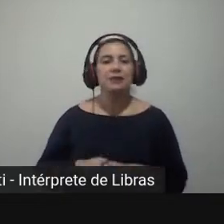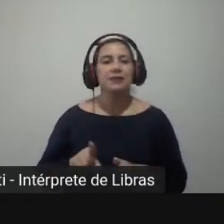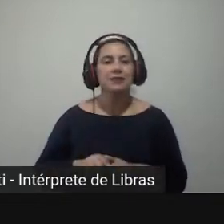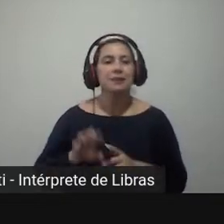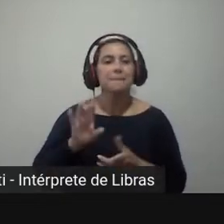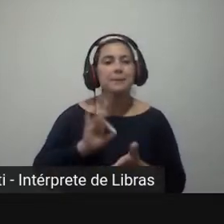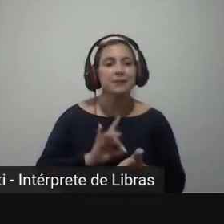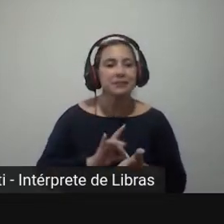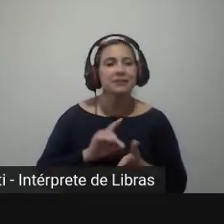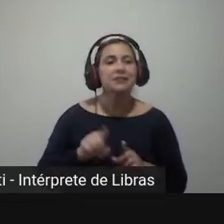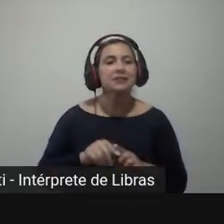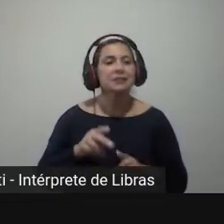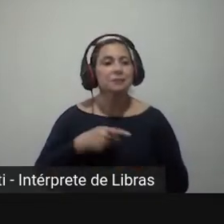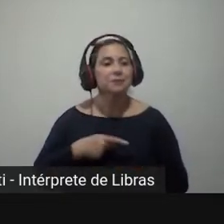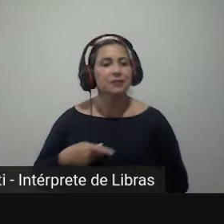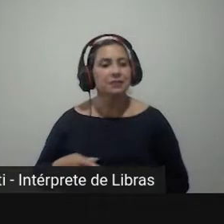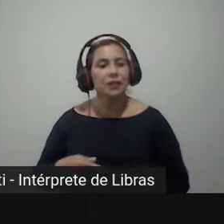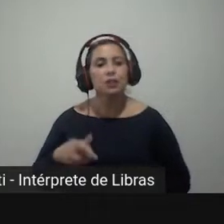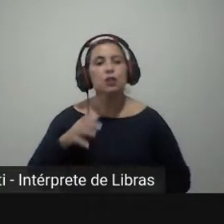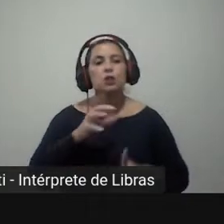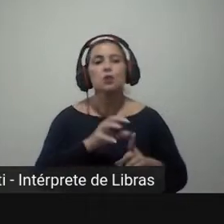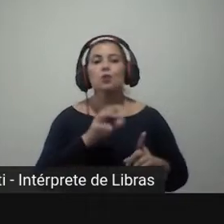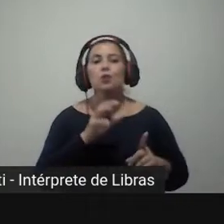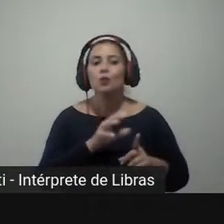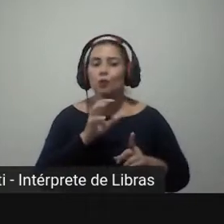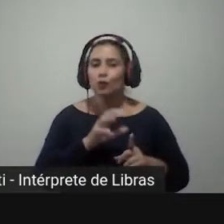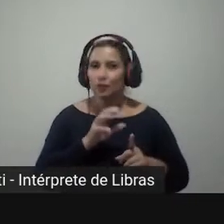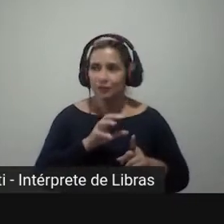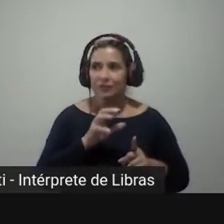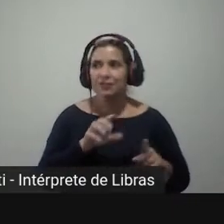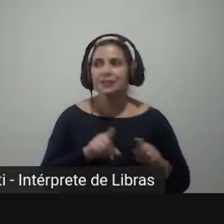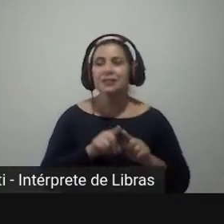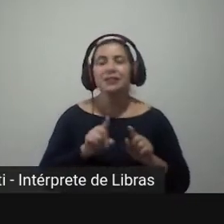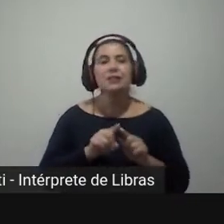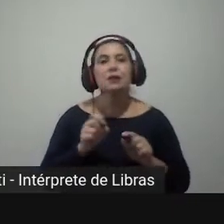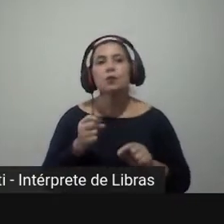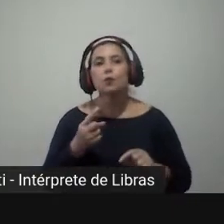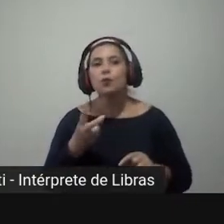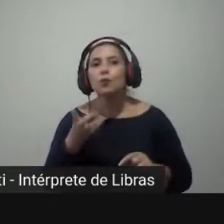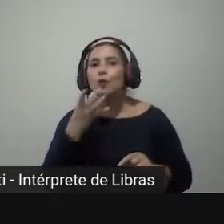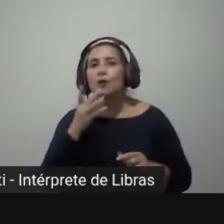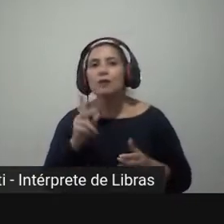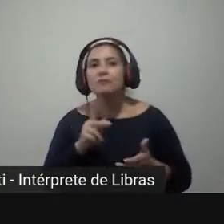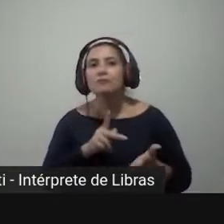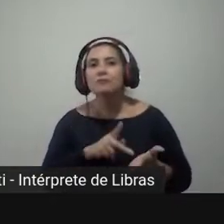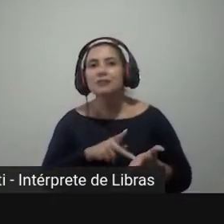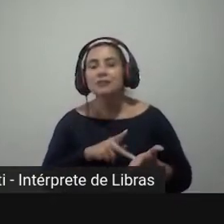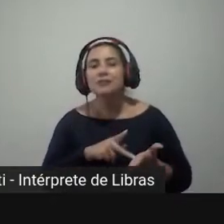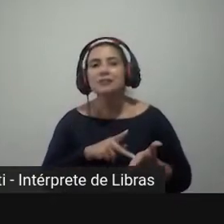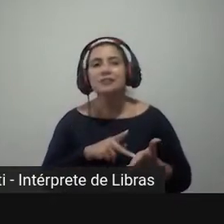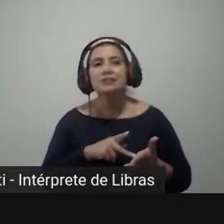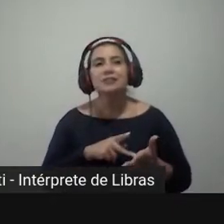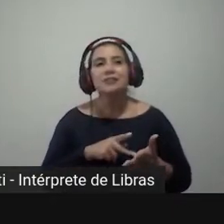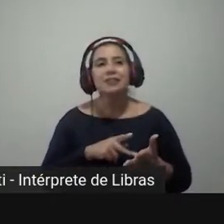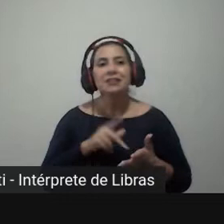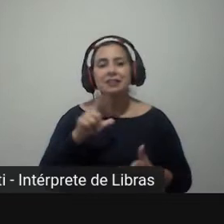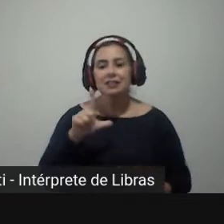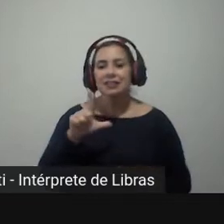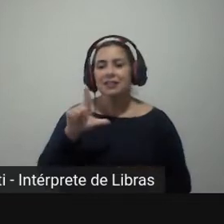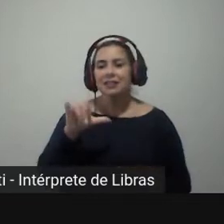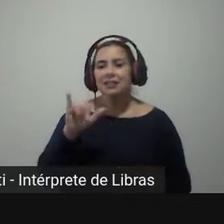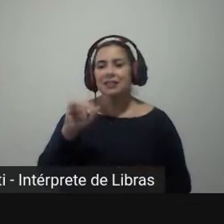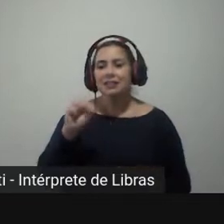candidatos a presidente, influenciando no número efetivo de candidatos, de listas partidárias,